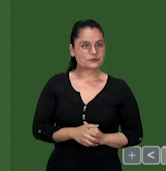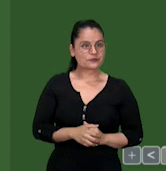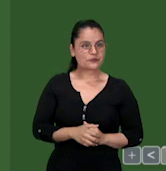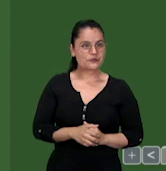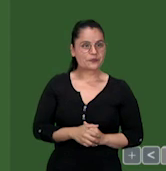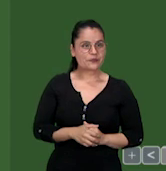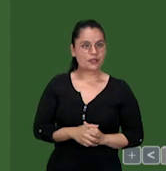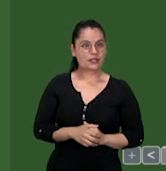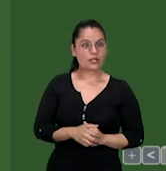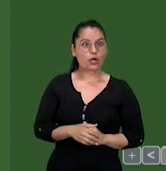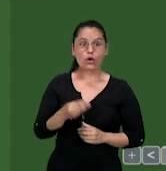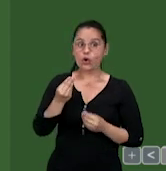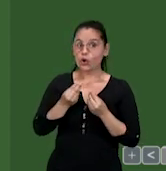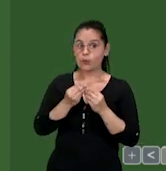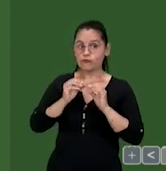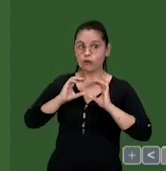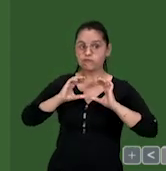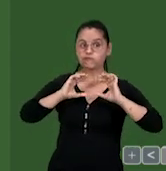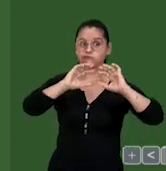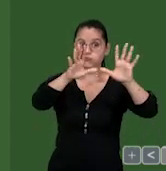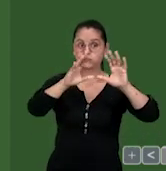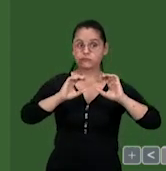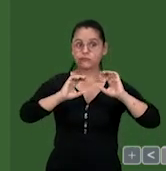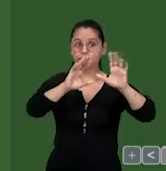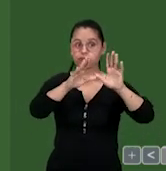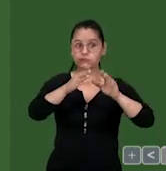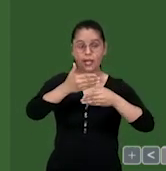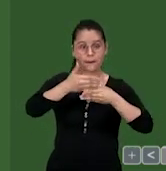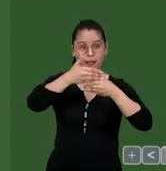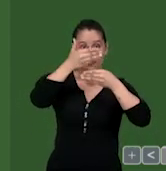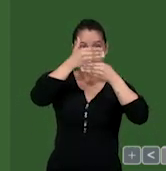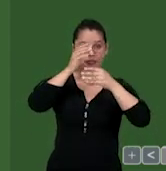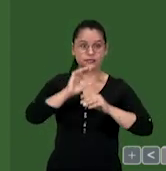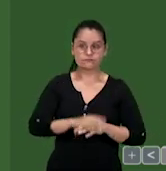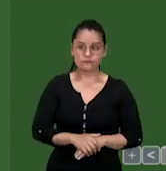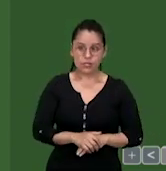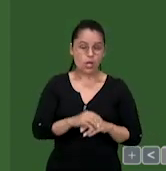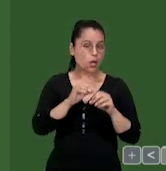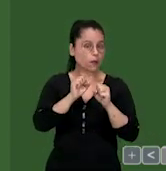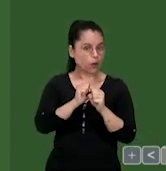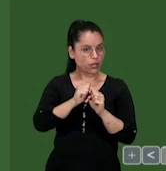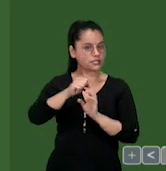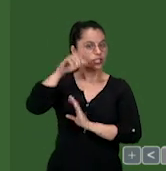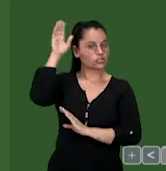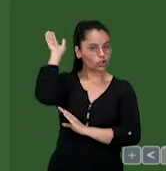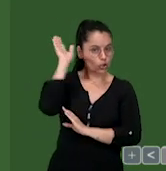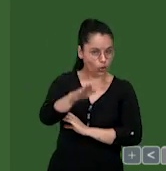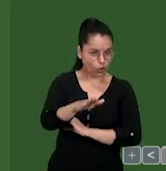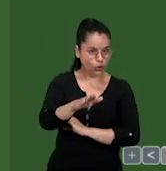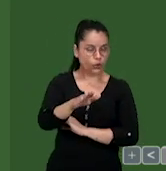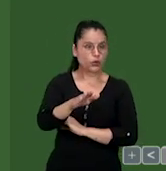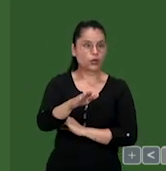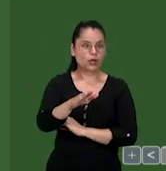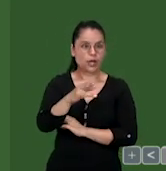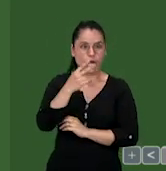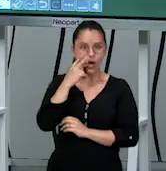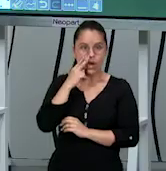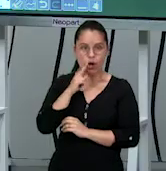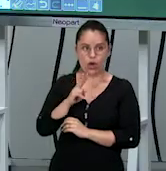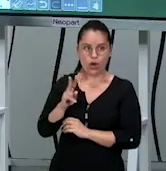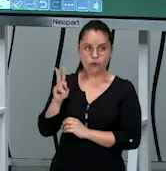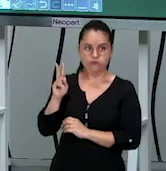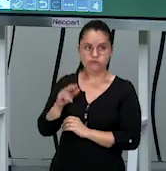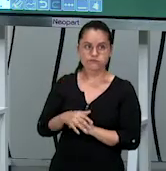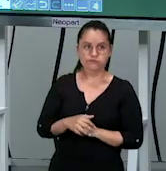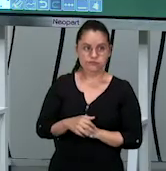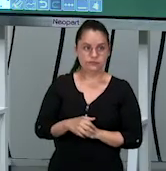rebater essa bola contra a parede seja de cortada tá? olha aqui pra mim a parede tá